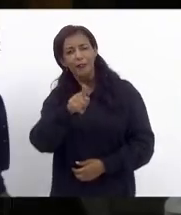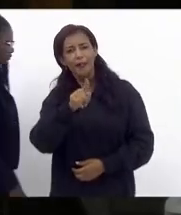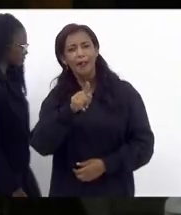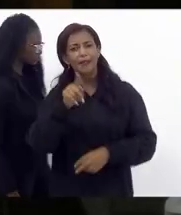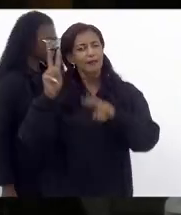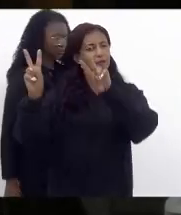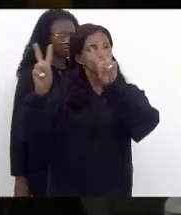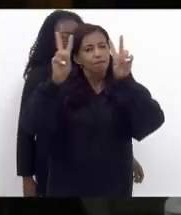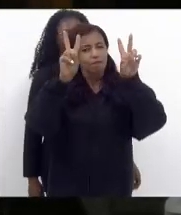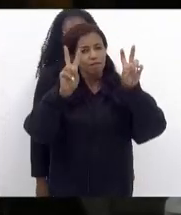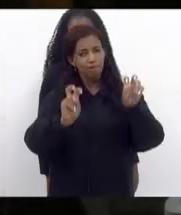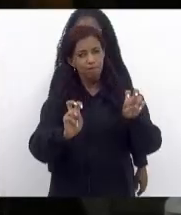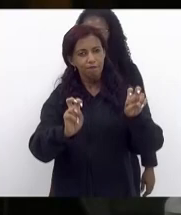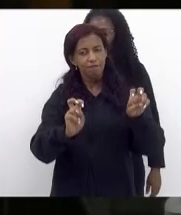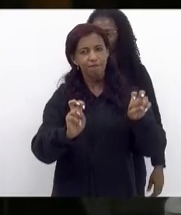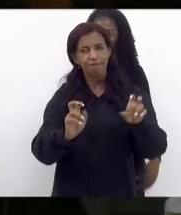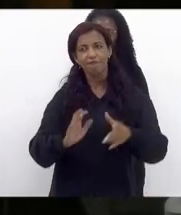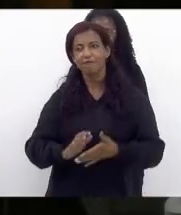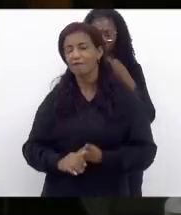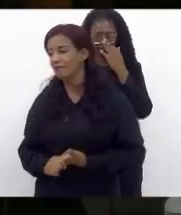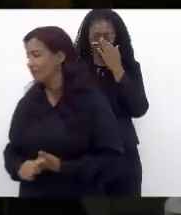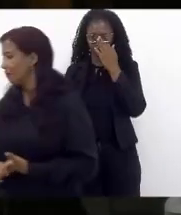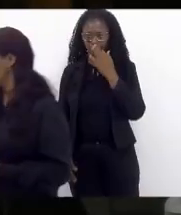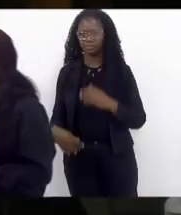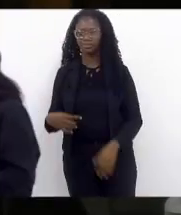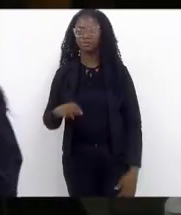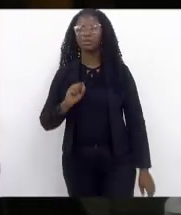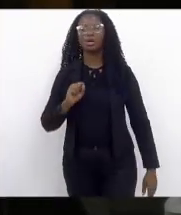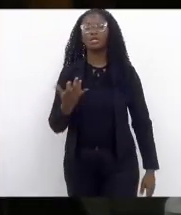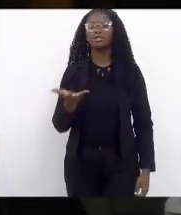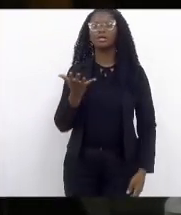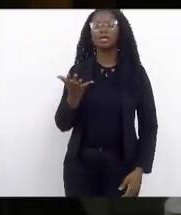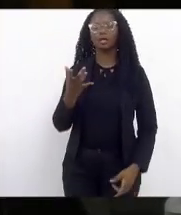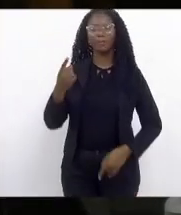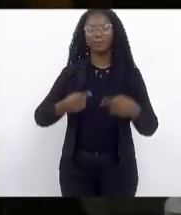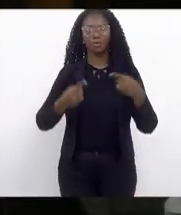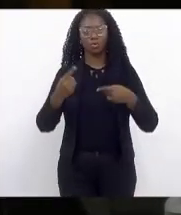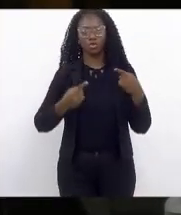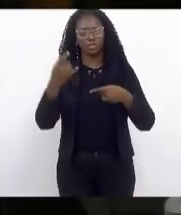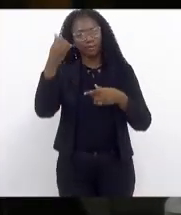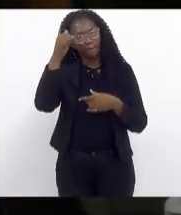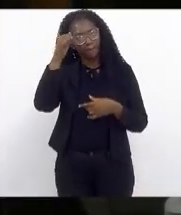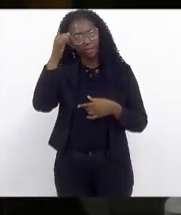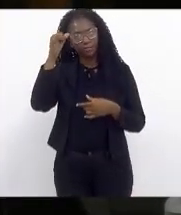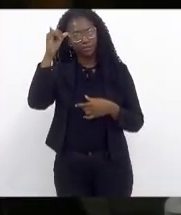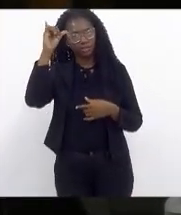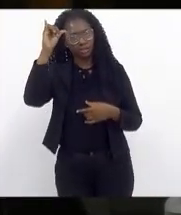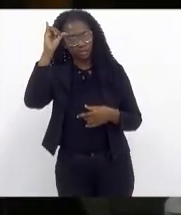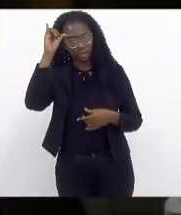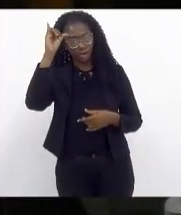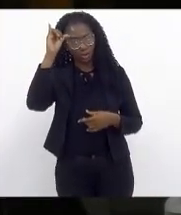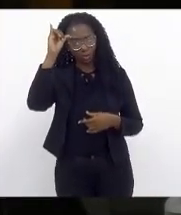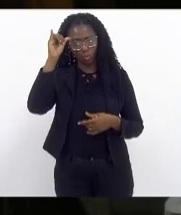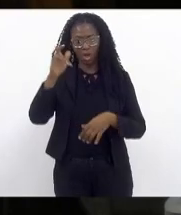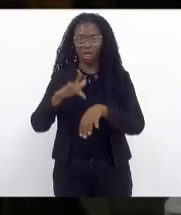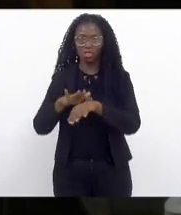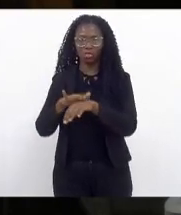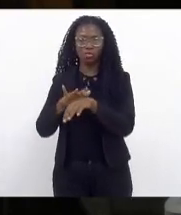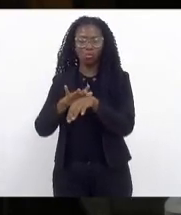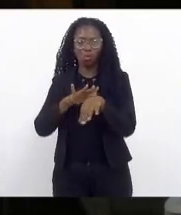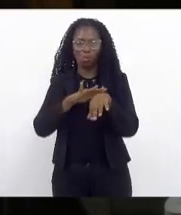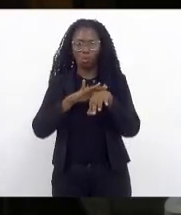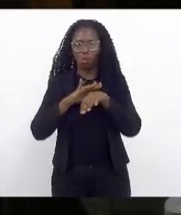se a gente quer ter política de prevenção a doença